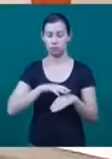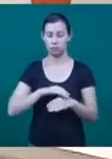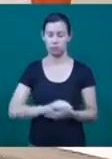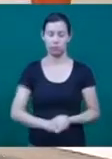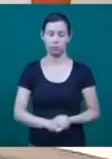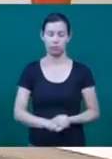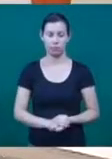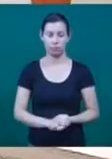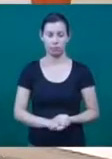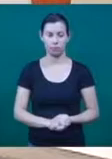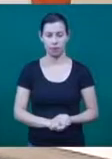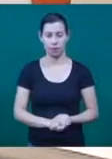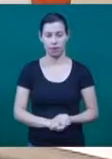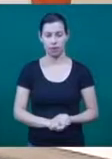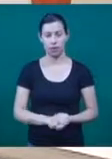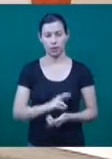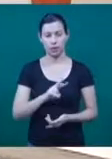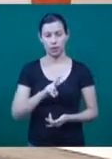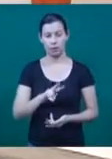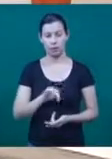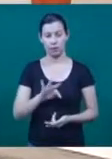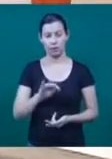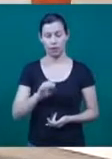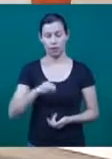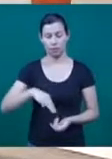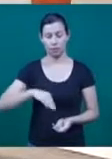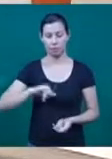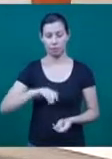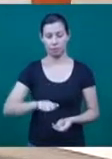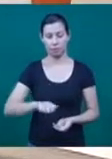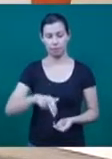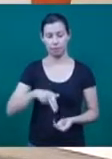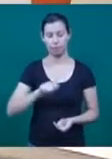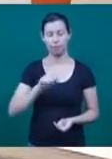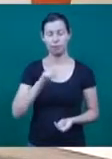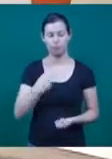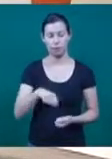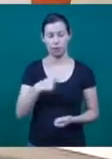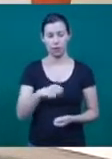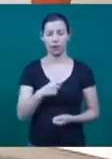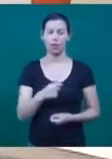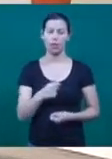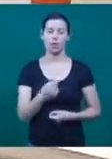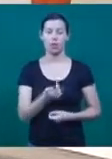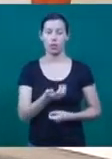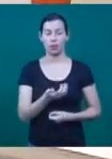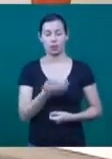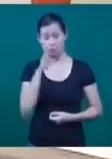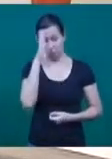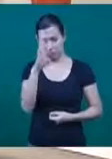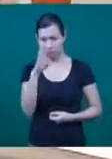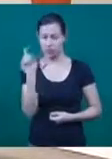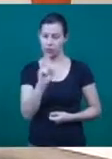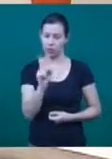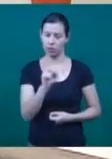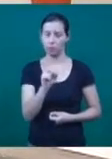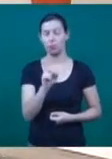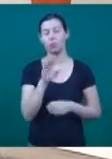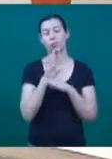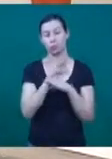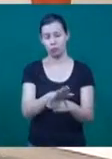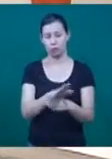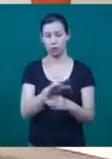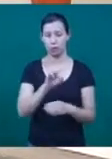Uma suplementação de vitamina D pode, em alguns indivíduos, não é em todos, em alguns indivíduos diminuir a